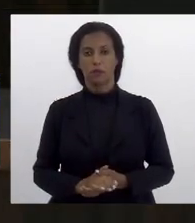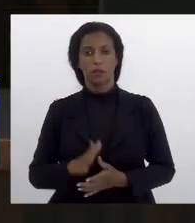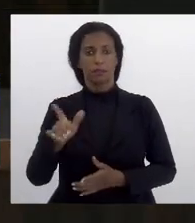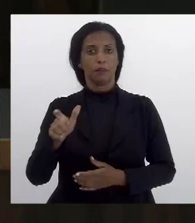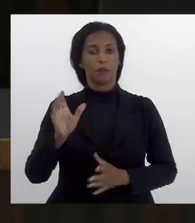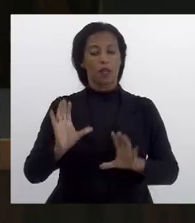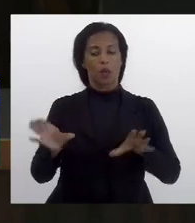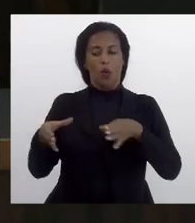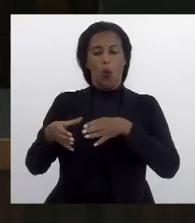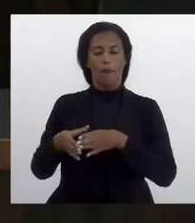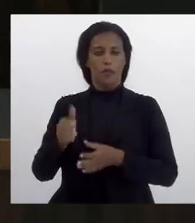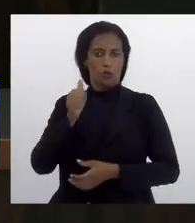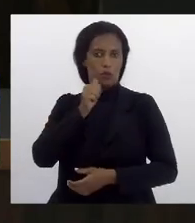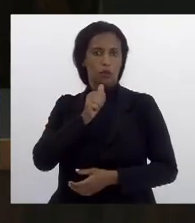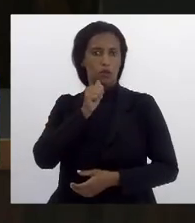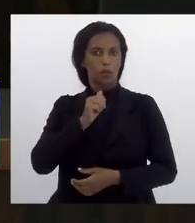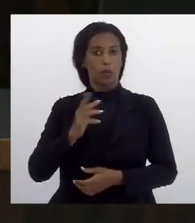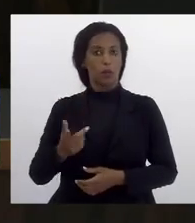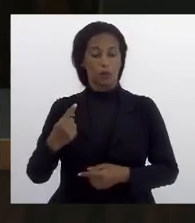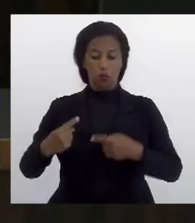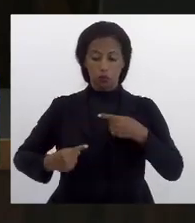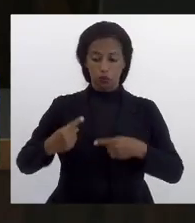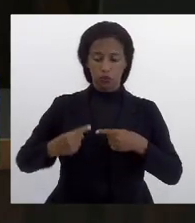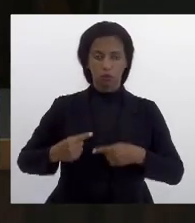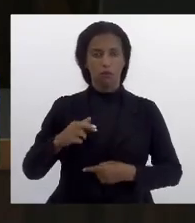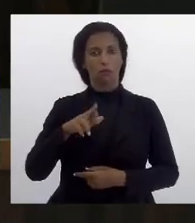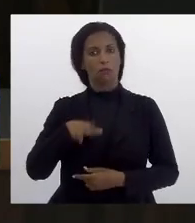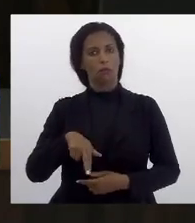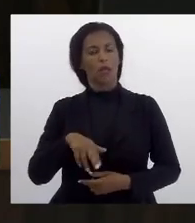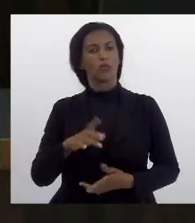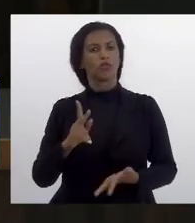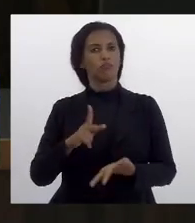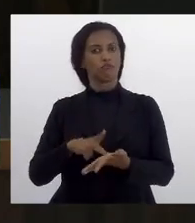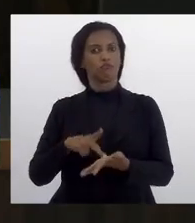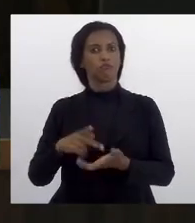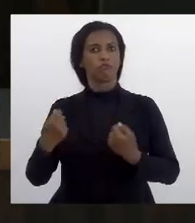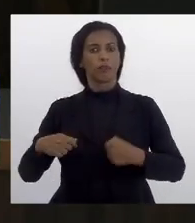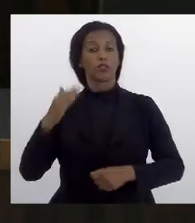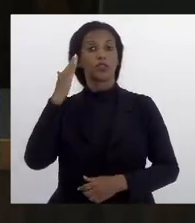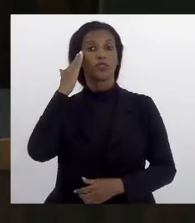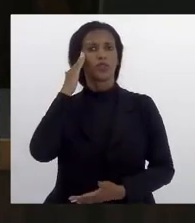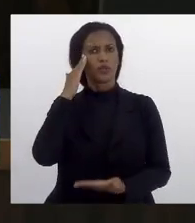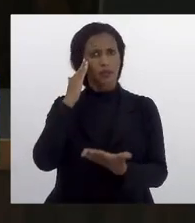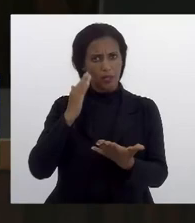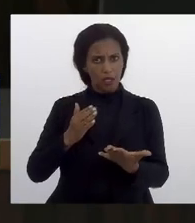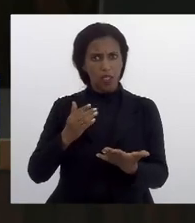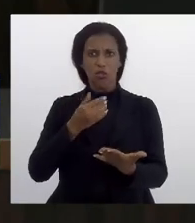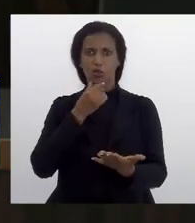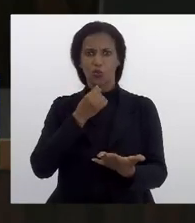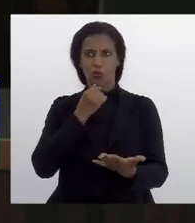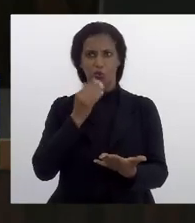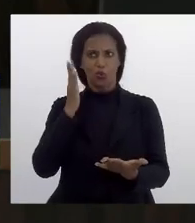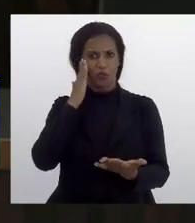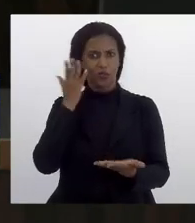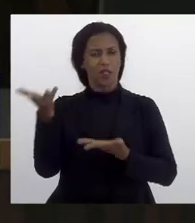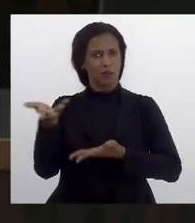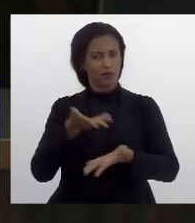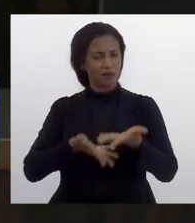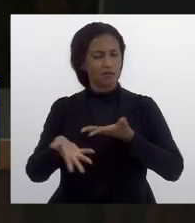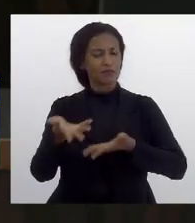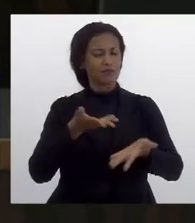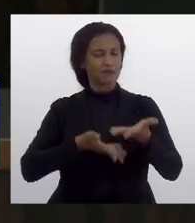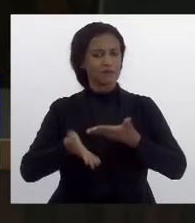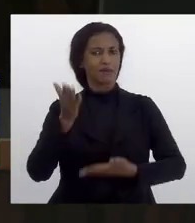mulher porque o debate realmente é um debate muito a gente entende a questão dos homens aí a participação